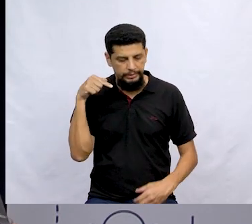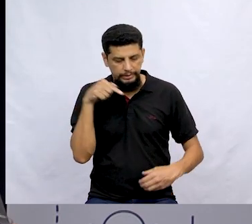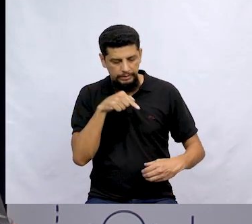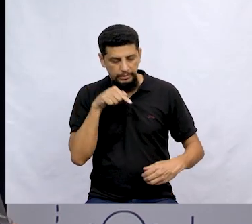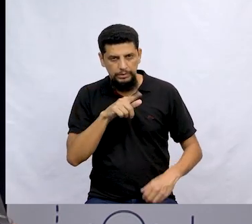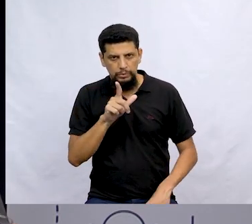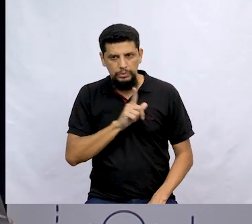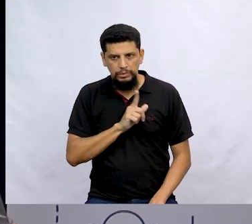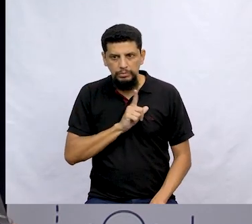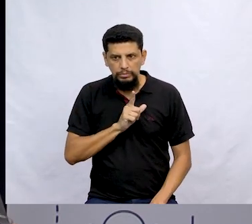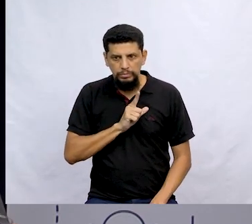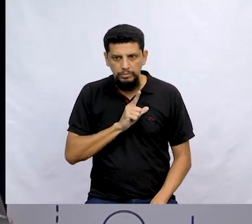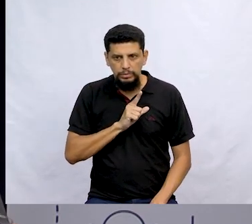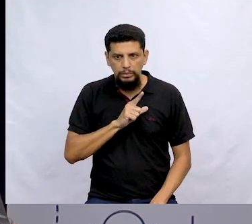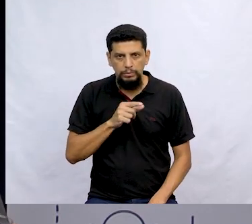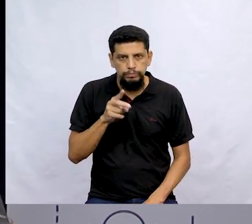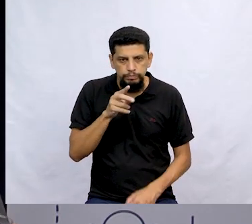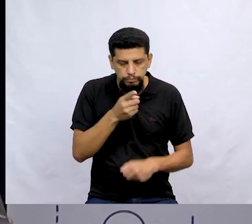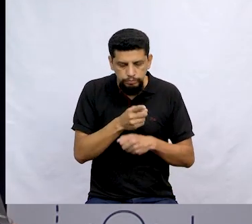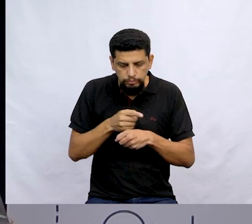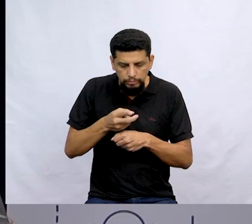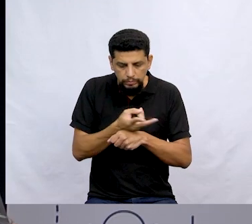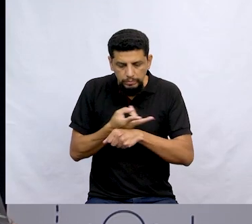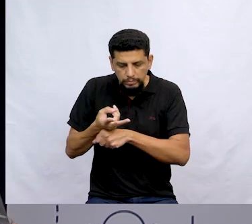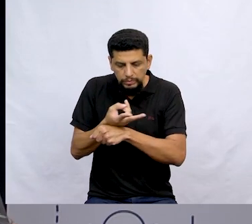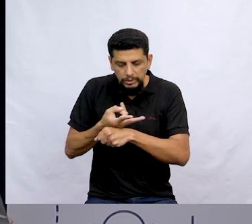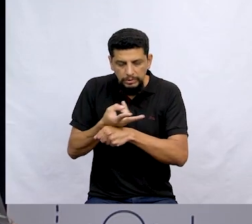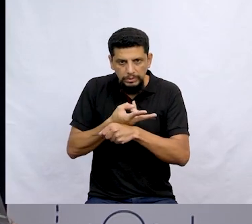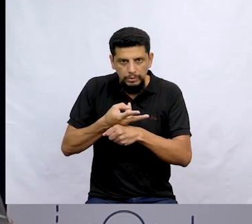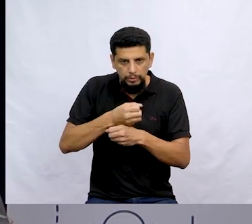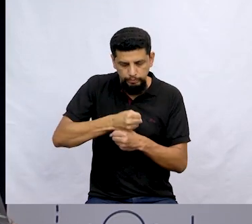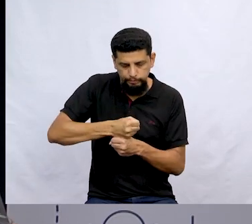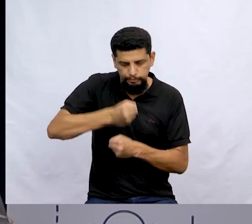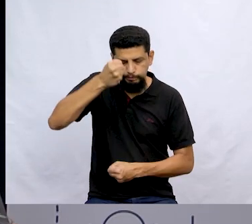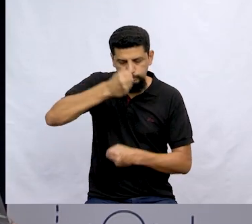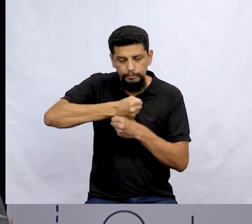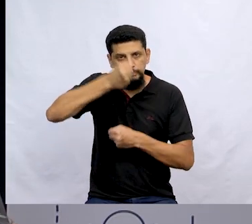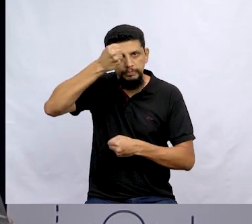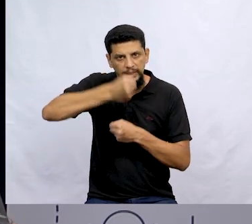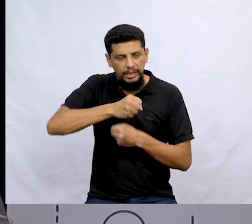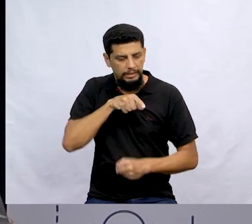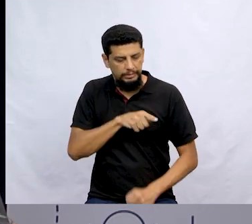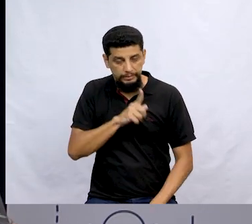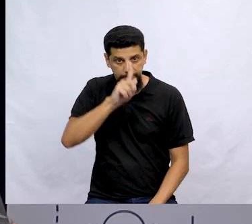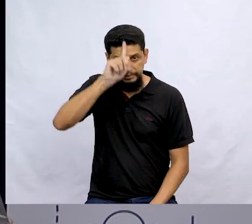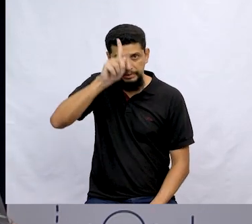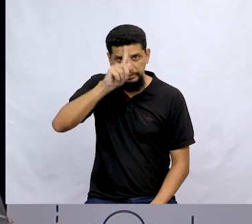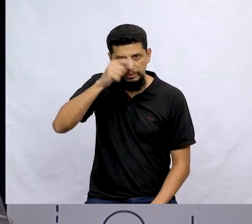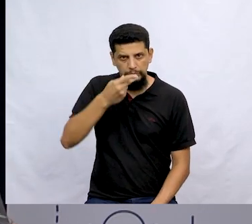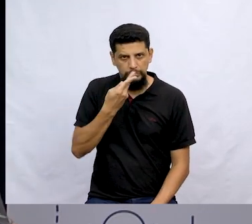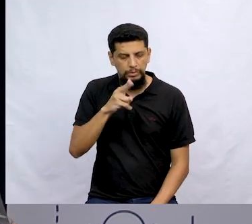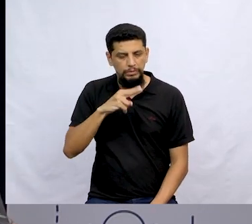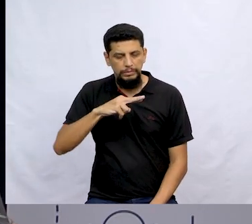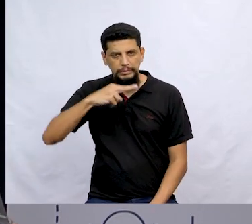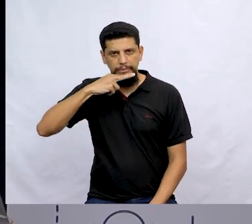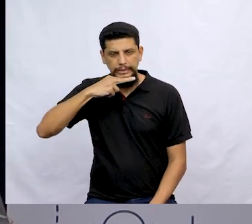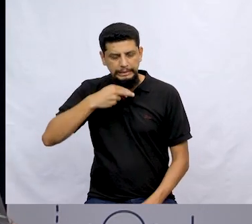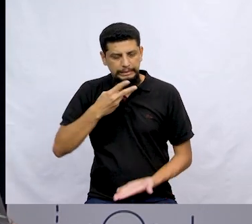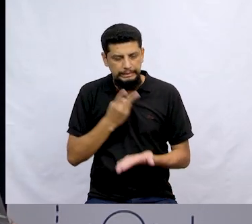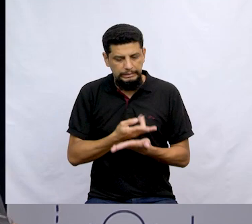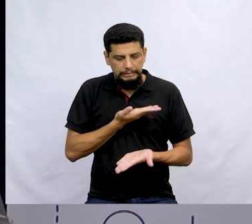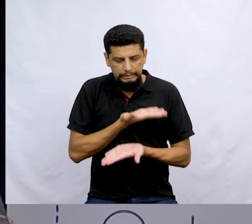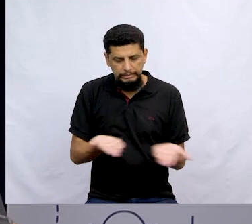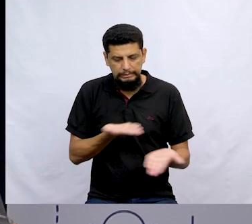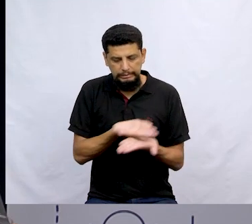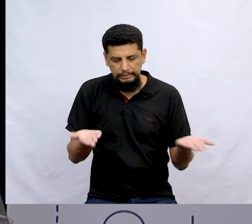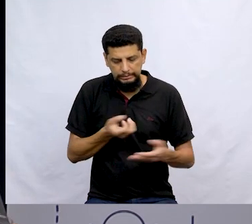tinha o localizador de guarda-chuvas. Zelito tinha inventado para o Seu Neco. Seu Neco vivia perdendo os